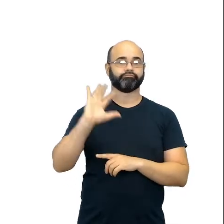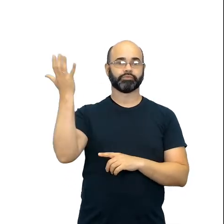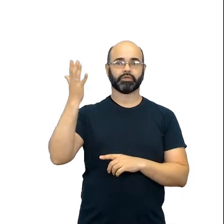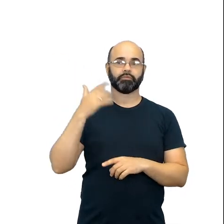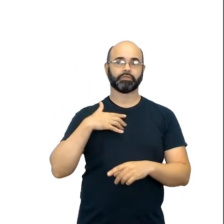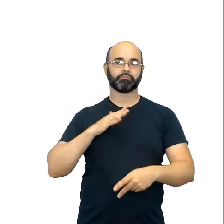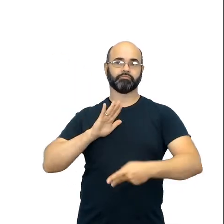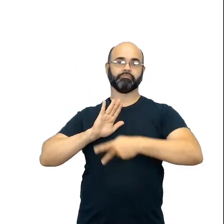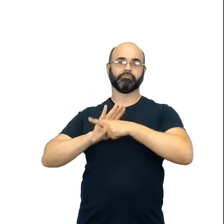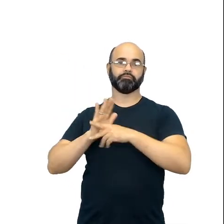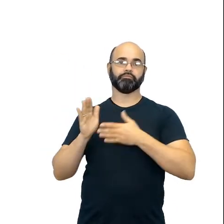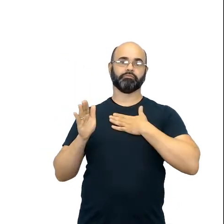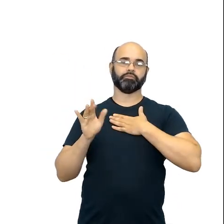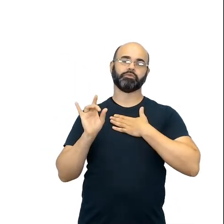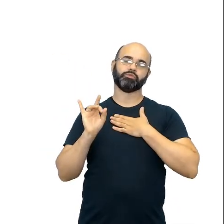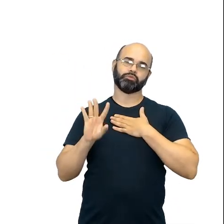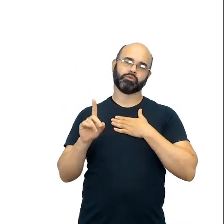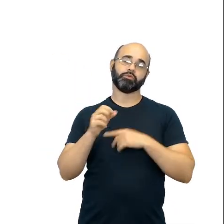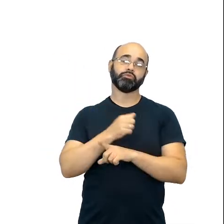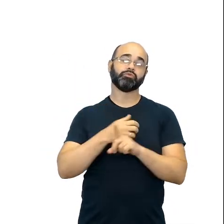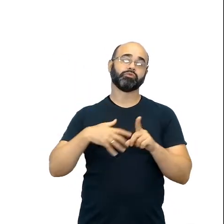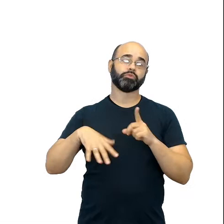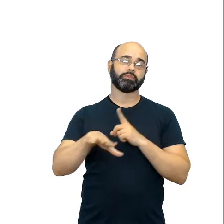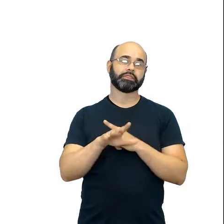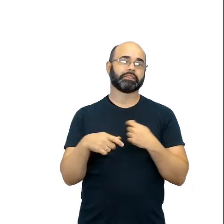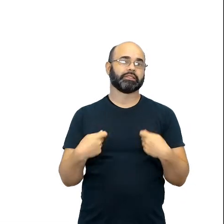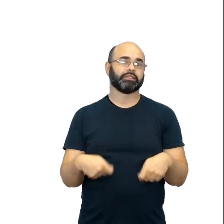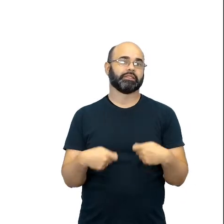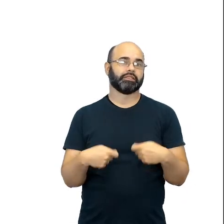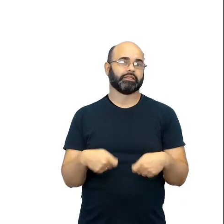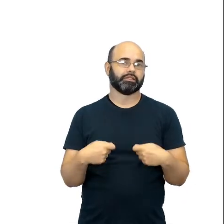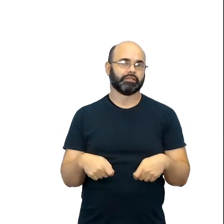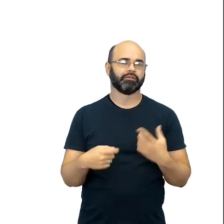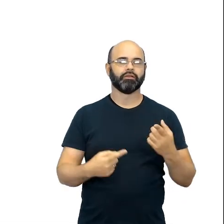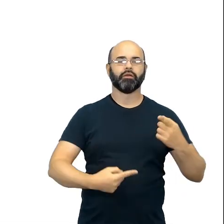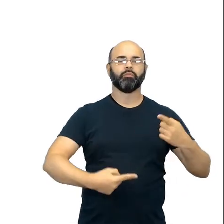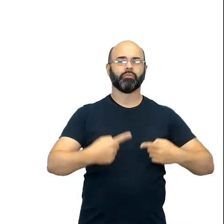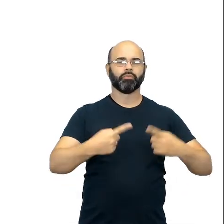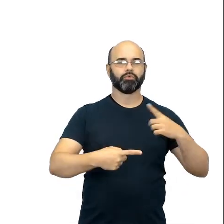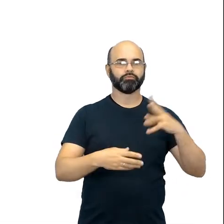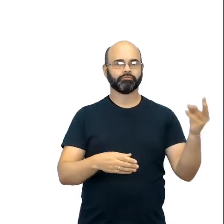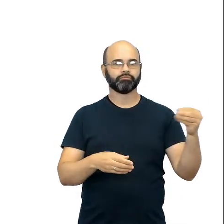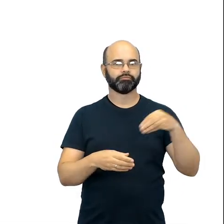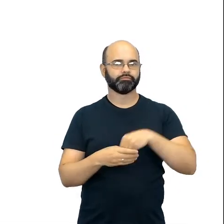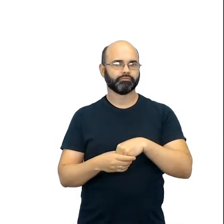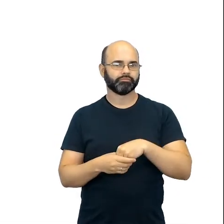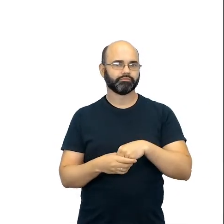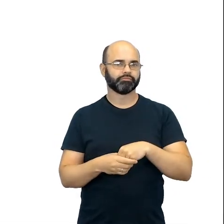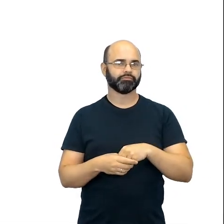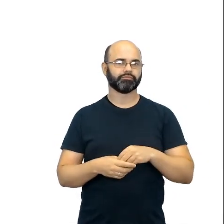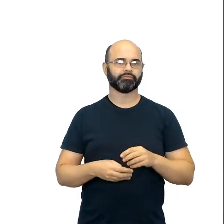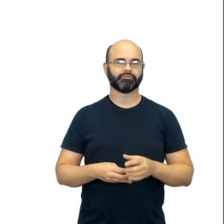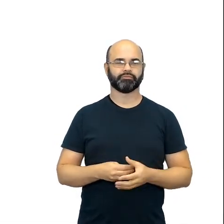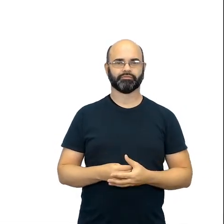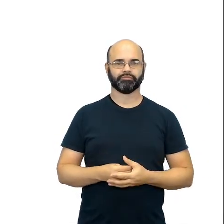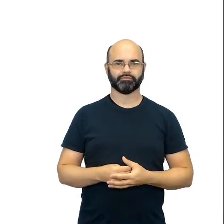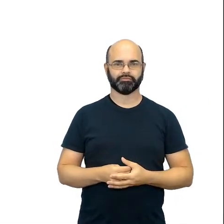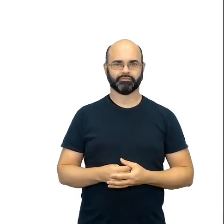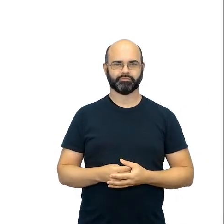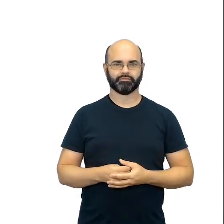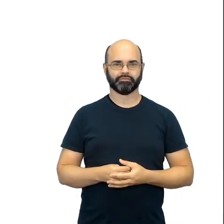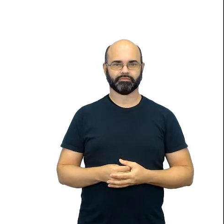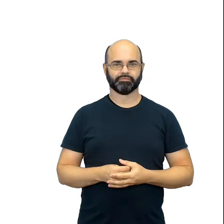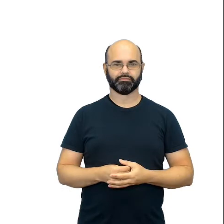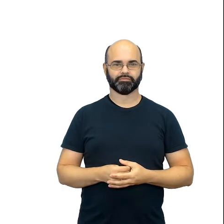por trás, uma necessidade de sociedade, uma parte política envolvida. E tudo isso é